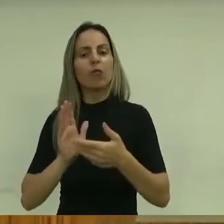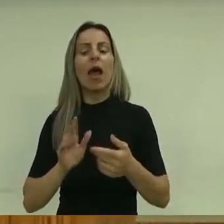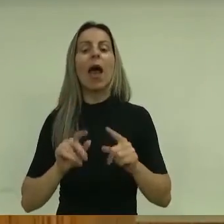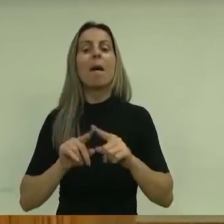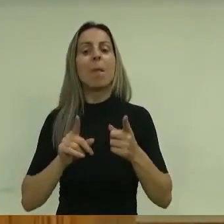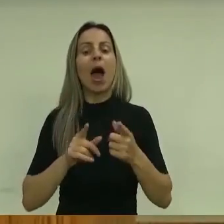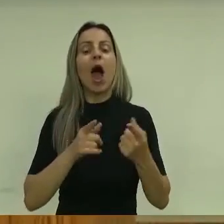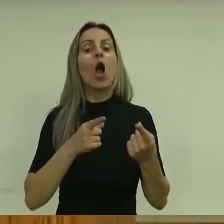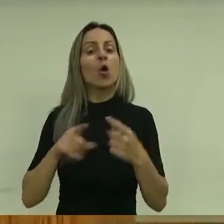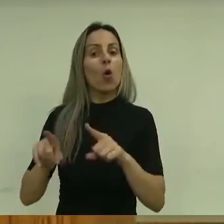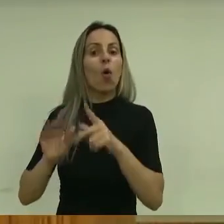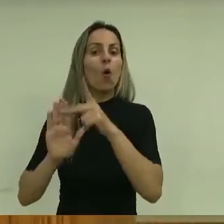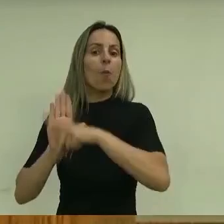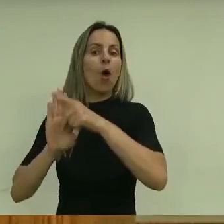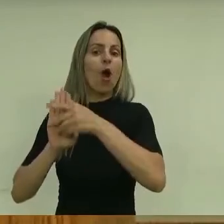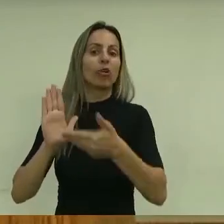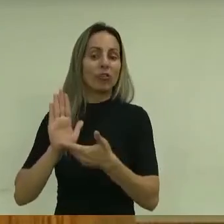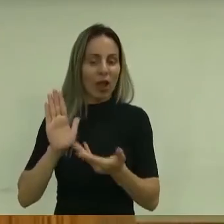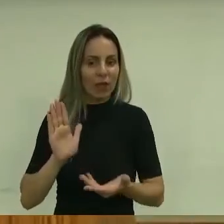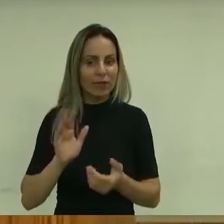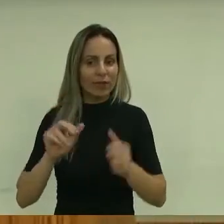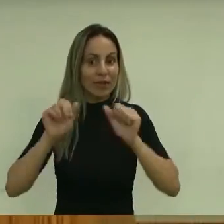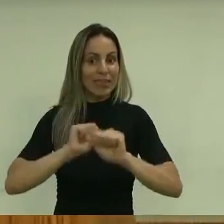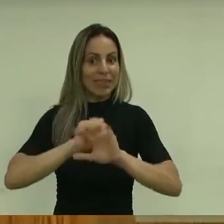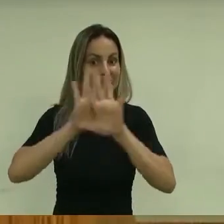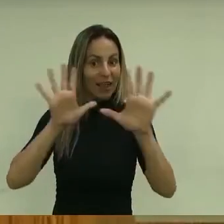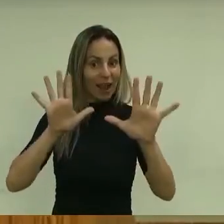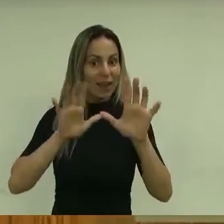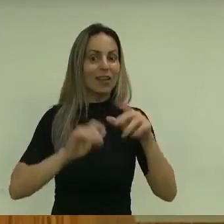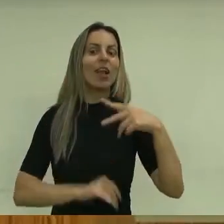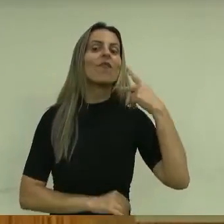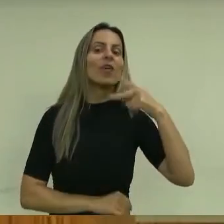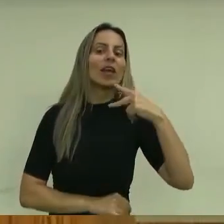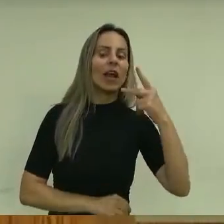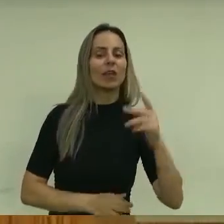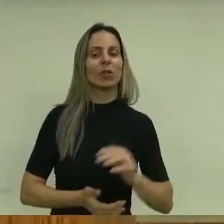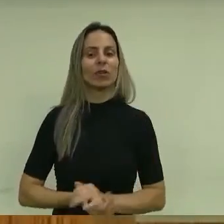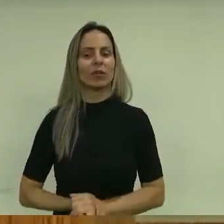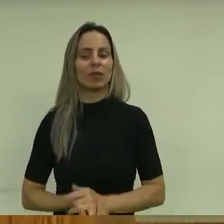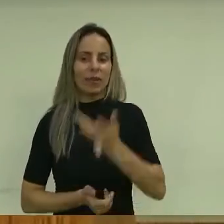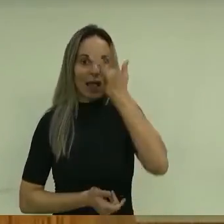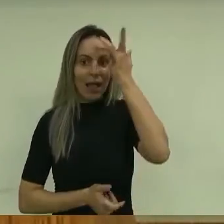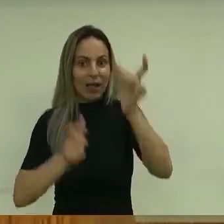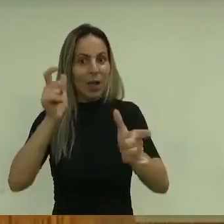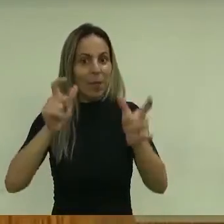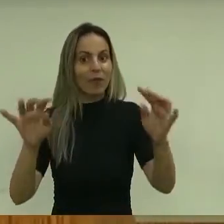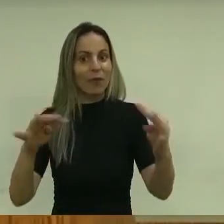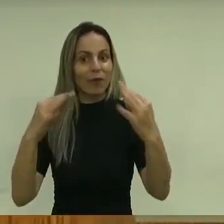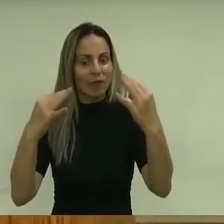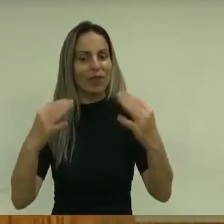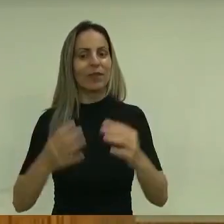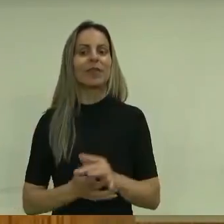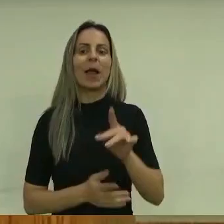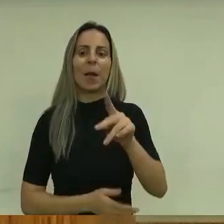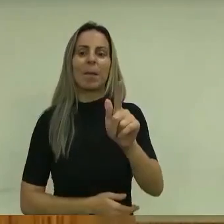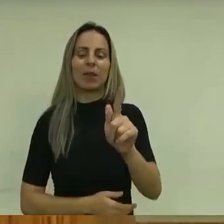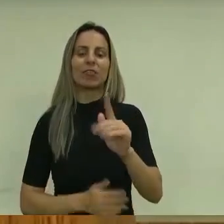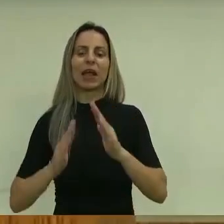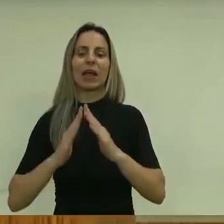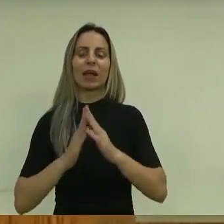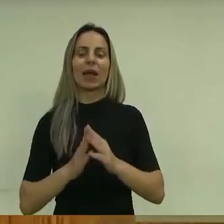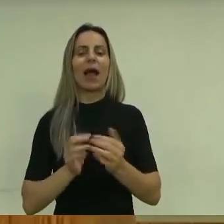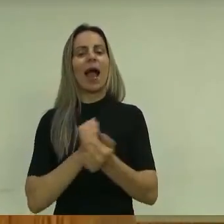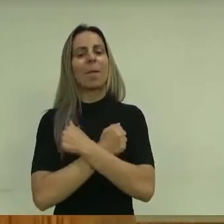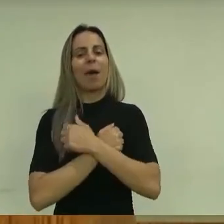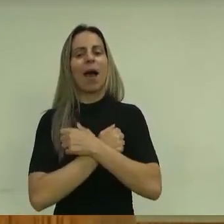contra o projeto. É só para esclarecer os nobres pares e a população de Praia Grande que está em casa. Um grande abraço, boa